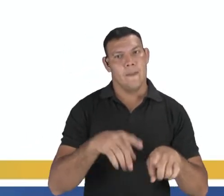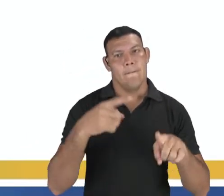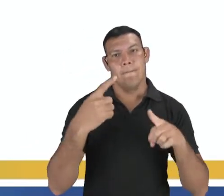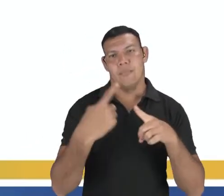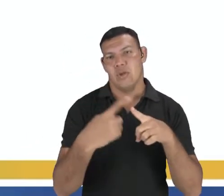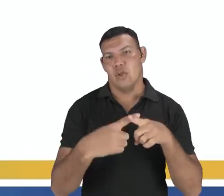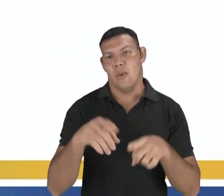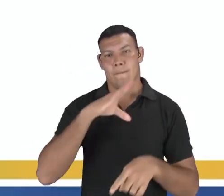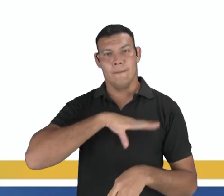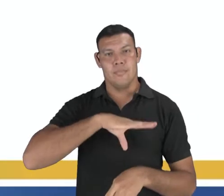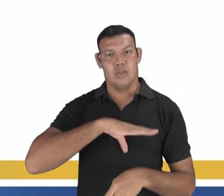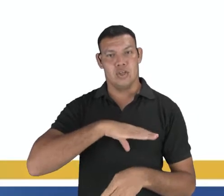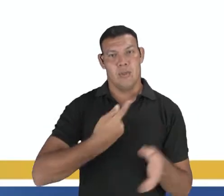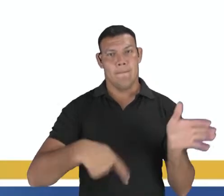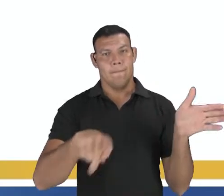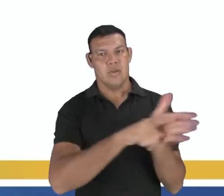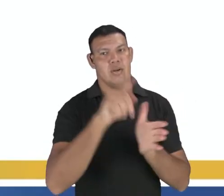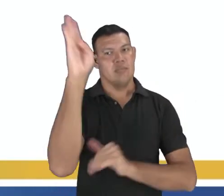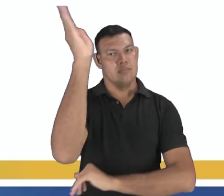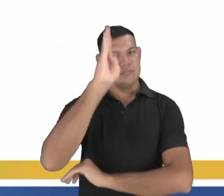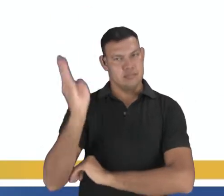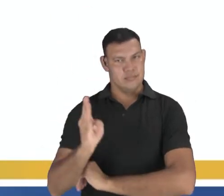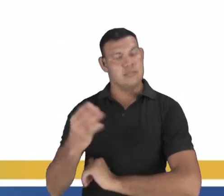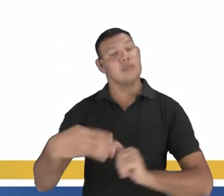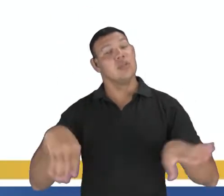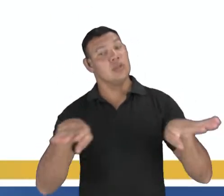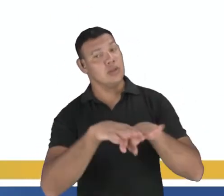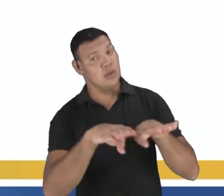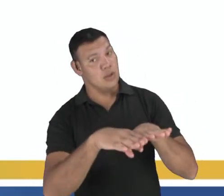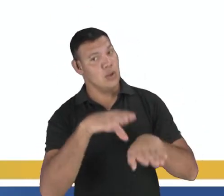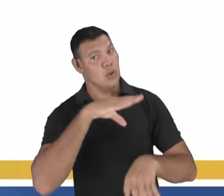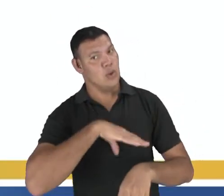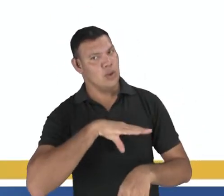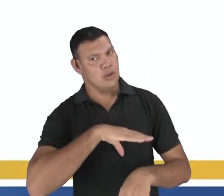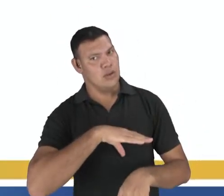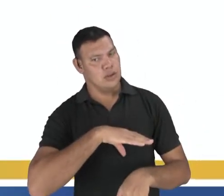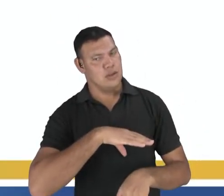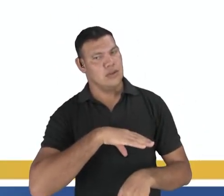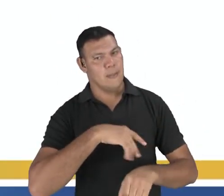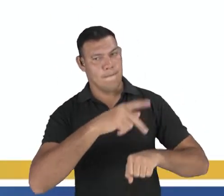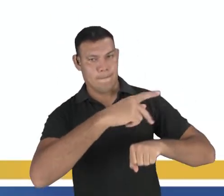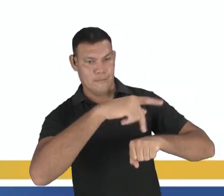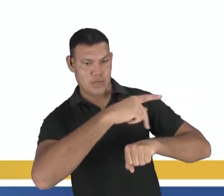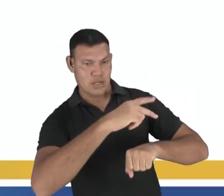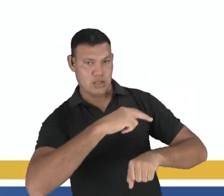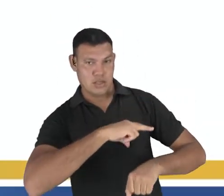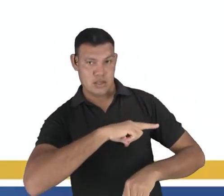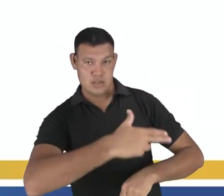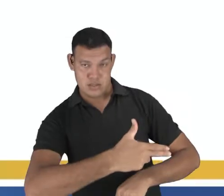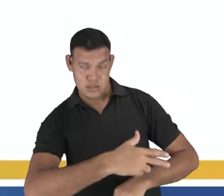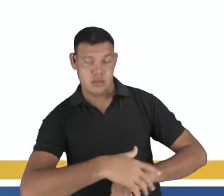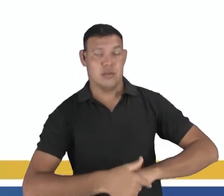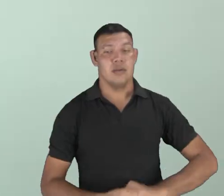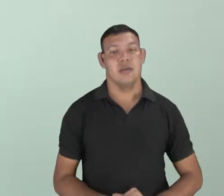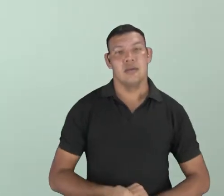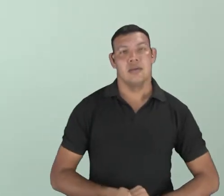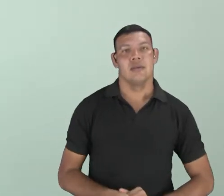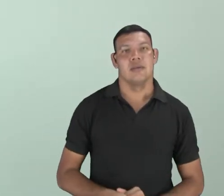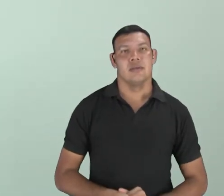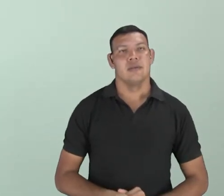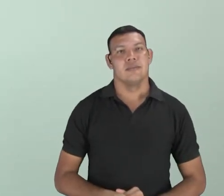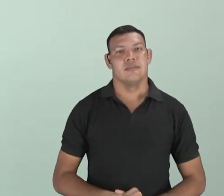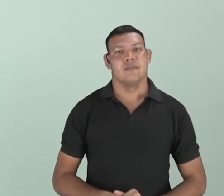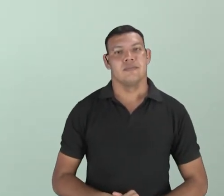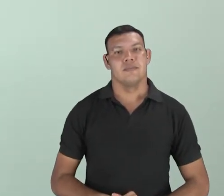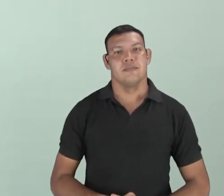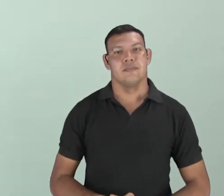português de Portugal. Nós falamos a mesma língua, porém, temos muitas variações. Ok? Então, vamos